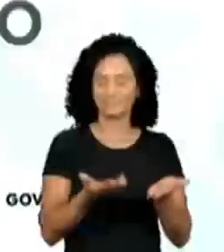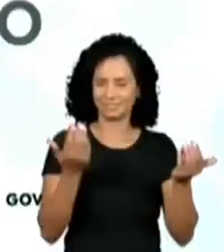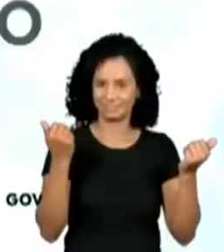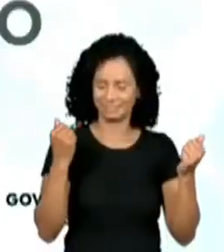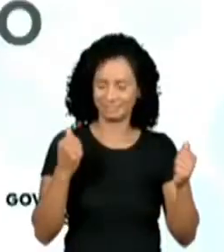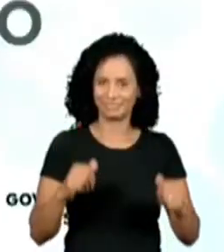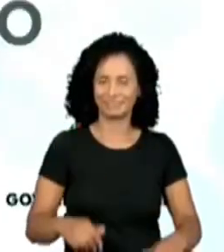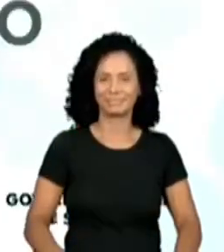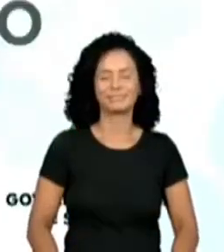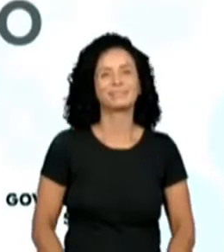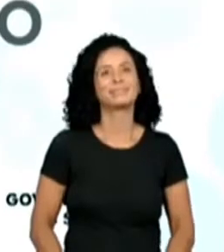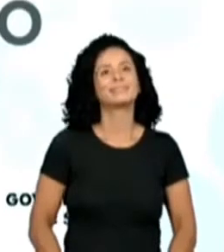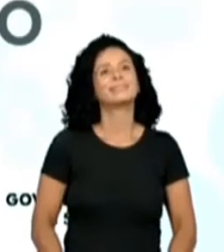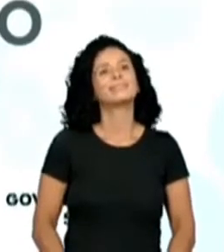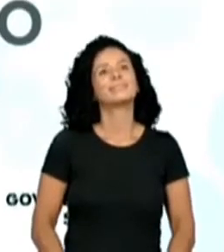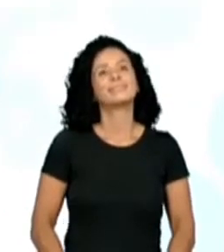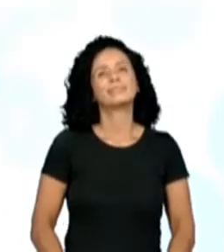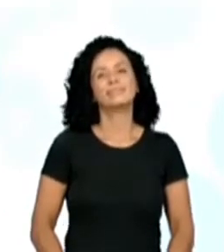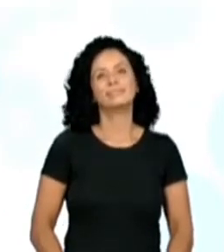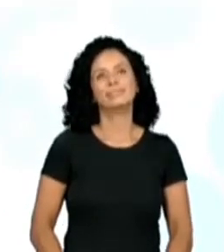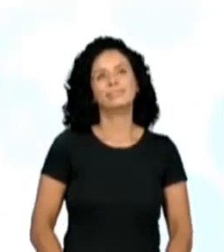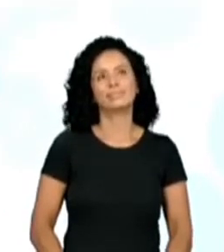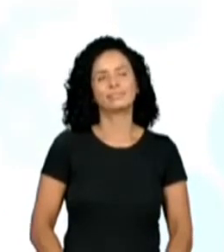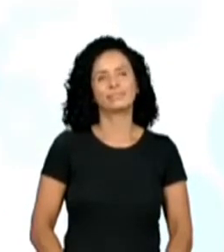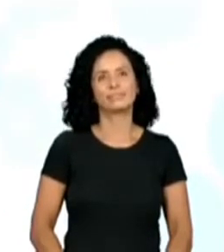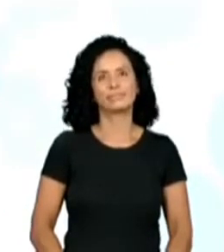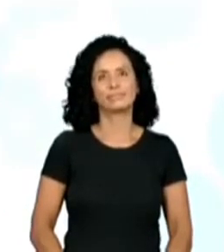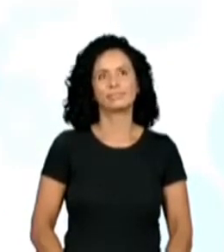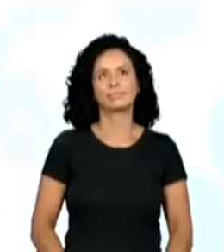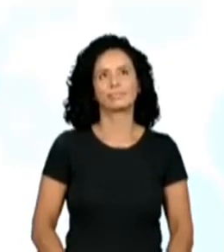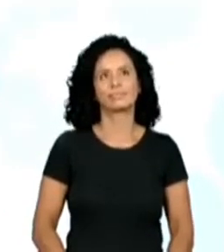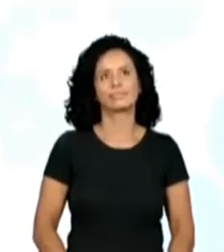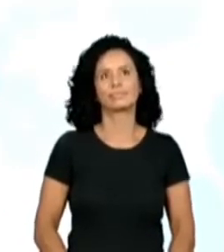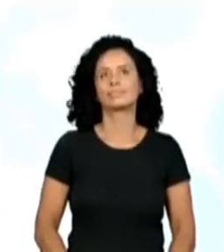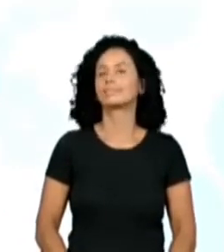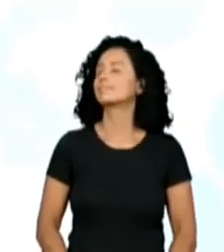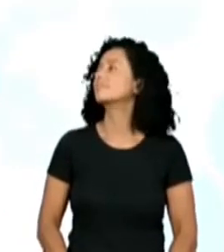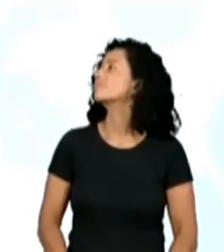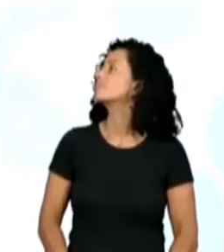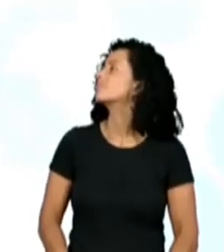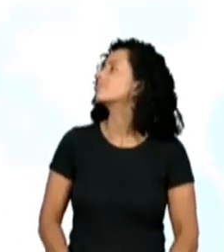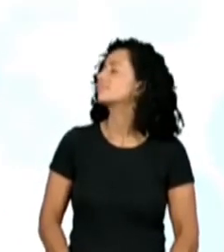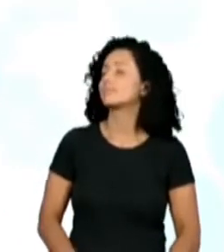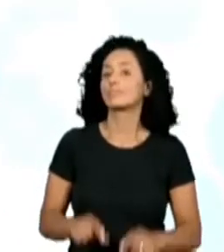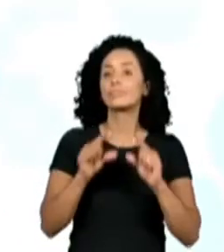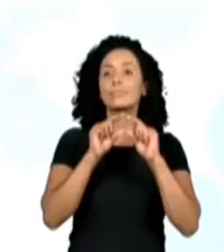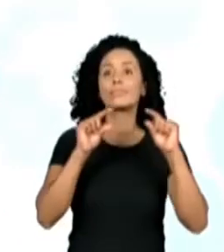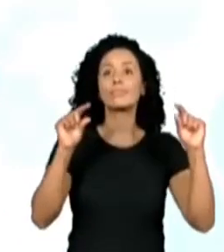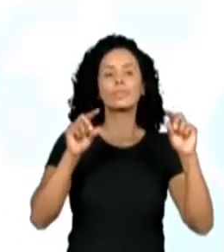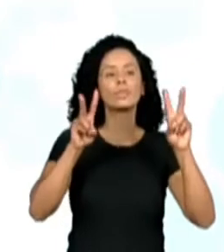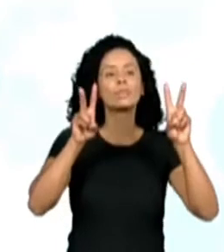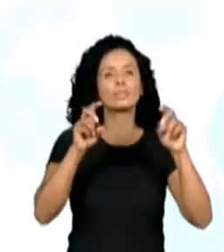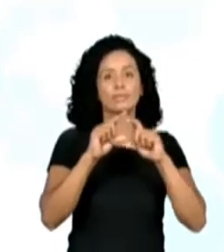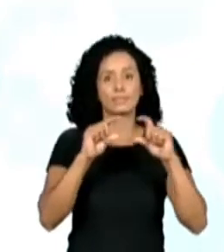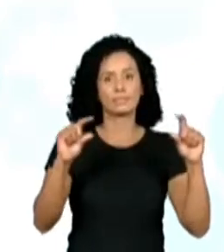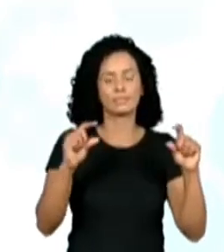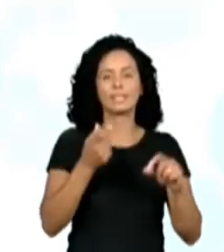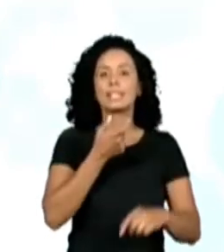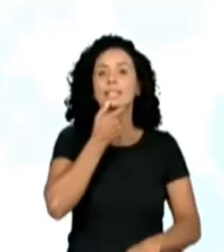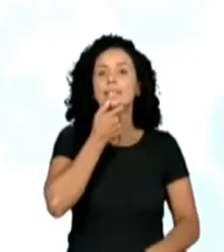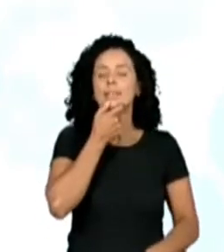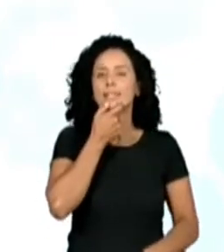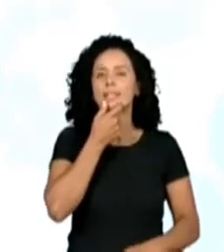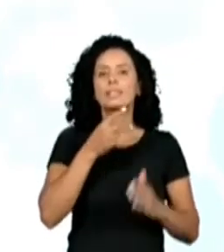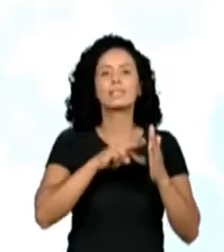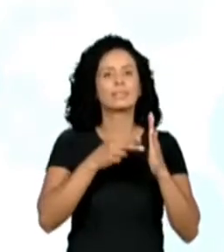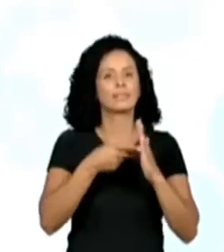let's see what happens there. So, we have here, school supplies, fourth graders. And what is that? Right? Quando